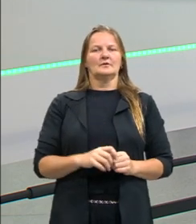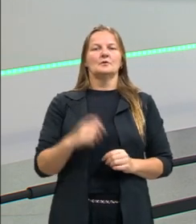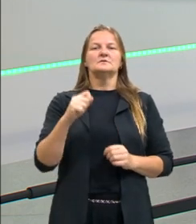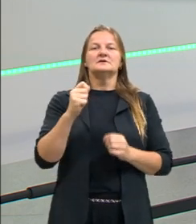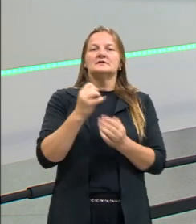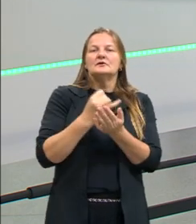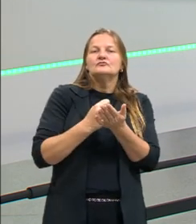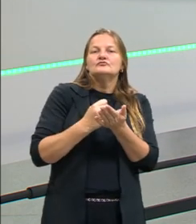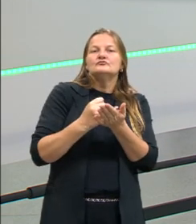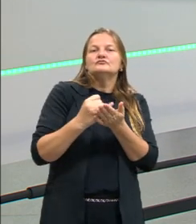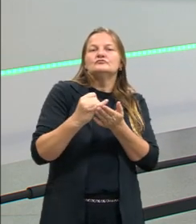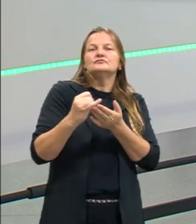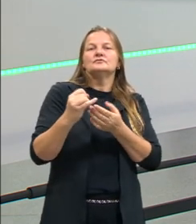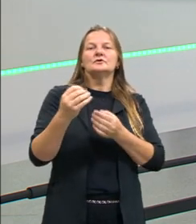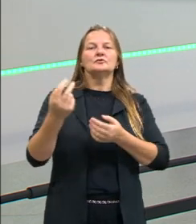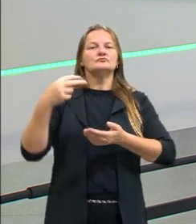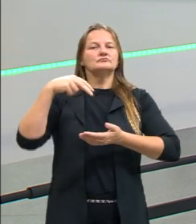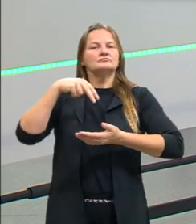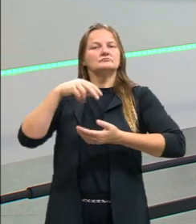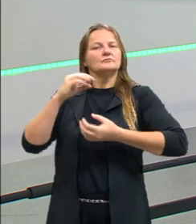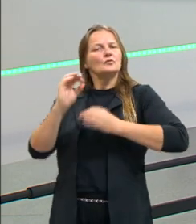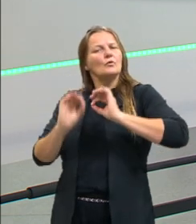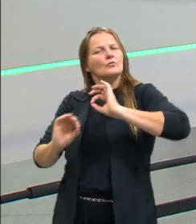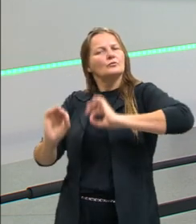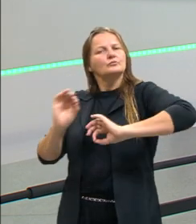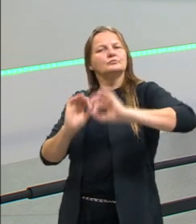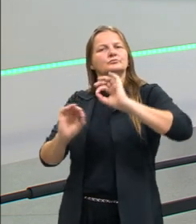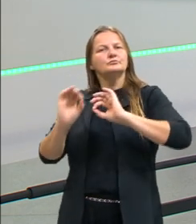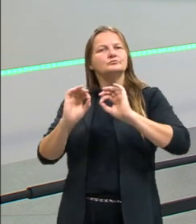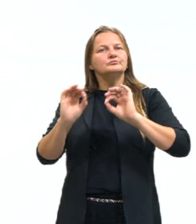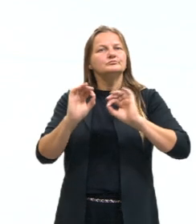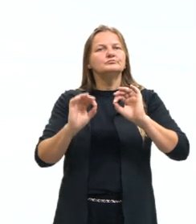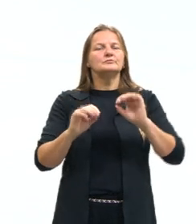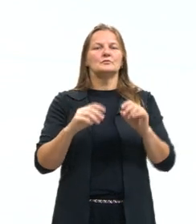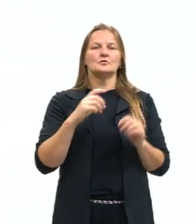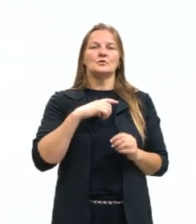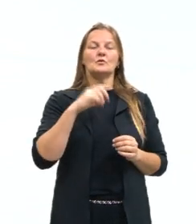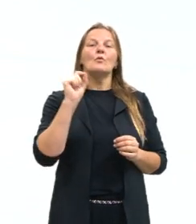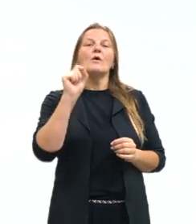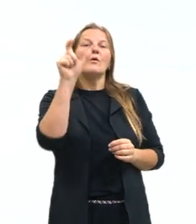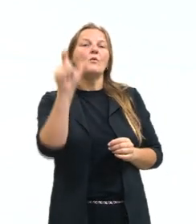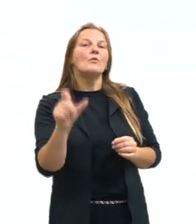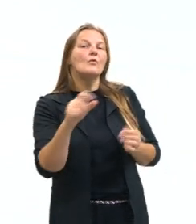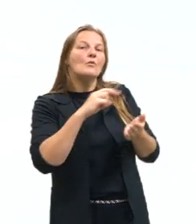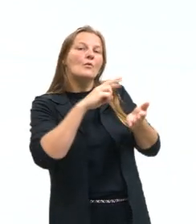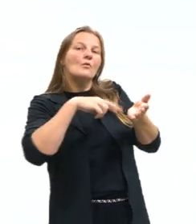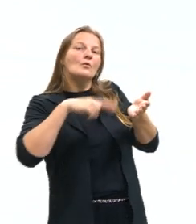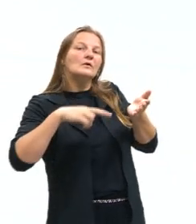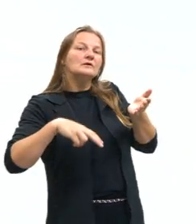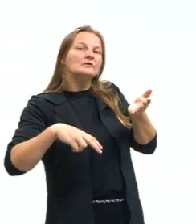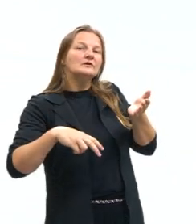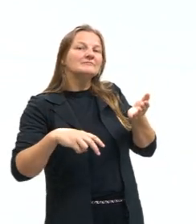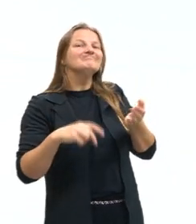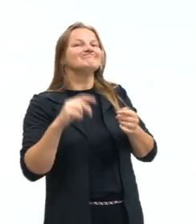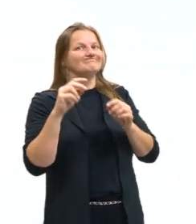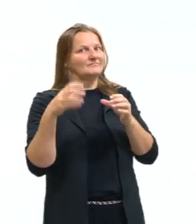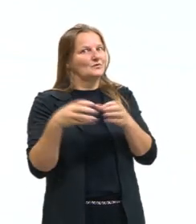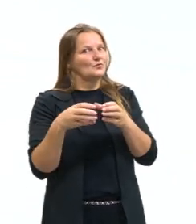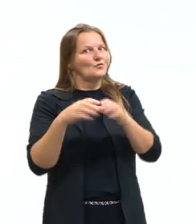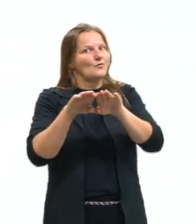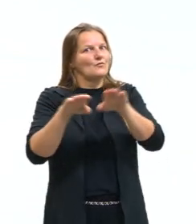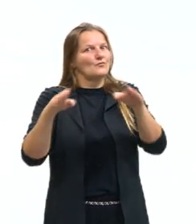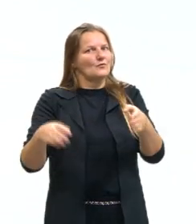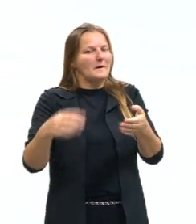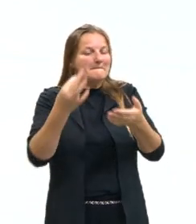Eu preciso já me posicionar para o meu leitor. E quem é o meu leitor no texto de redação? Vai ser o